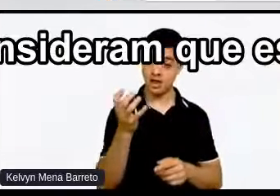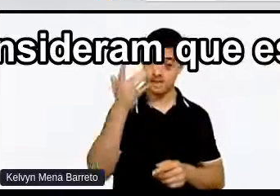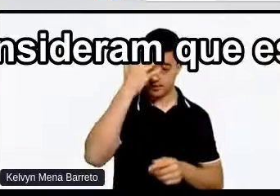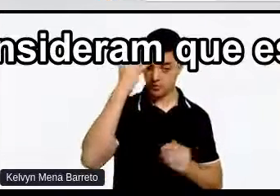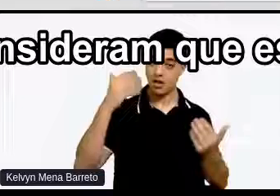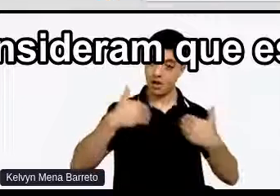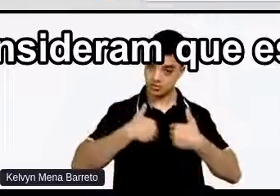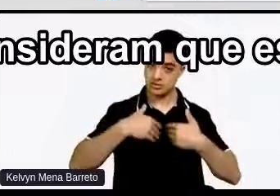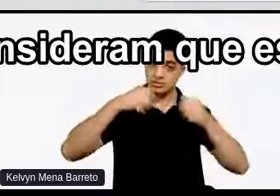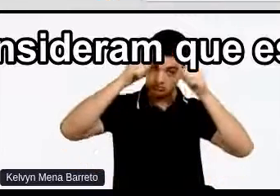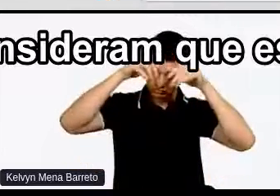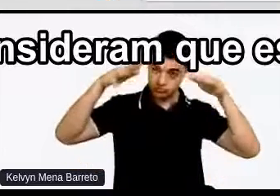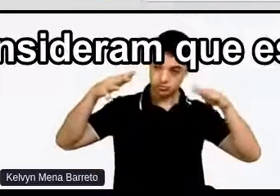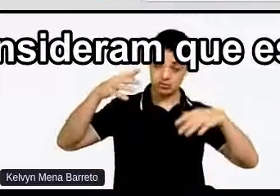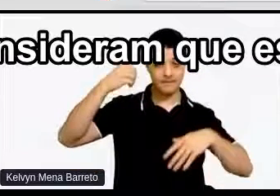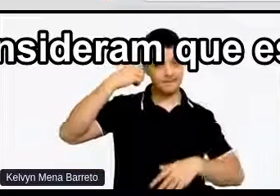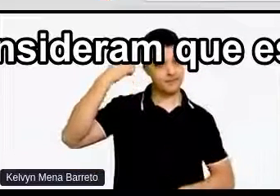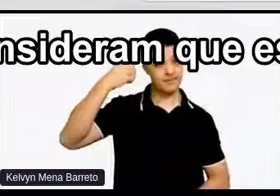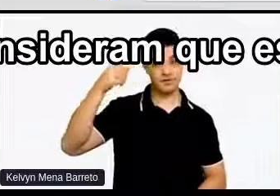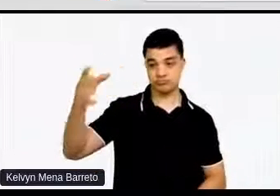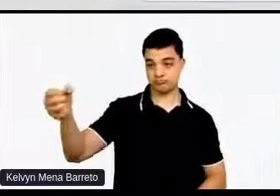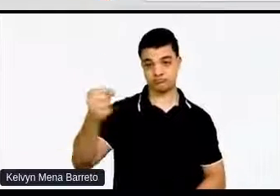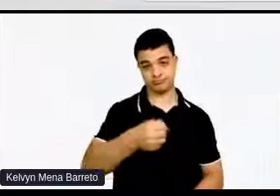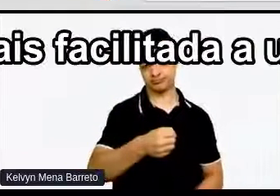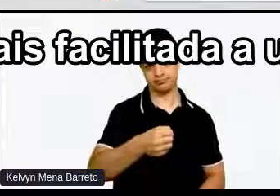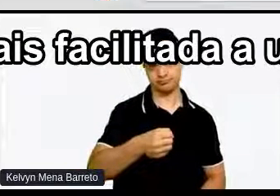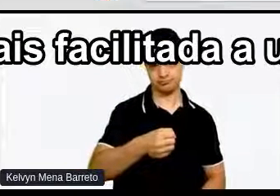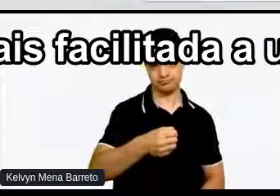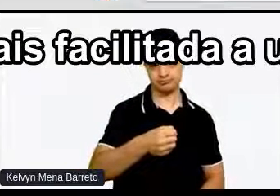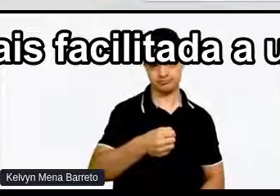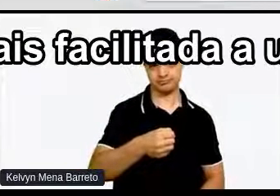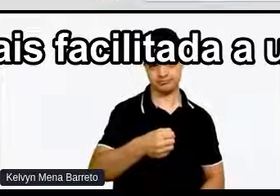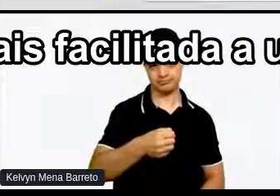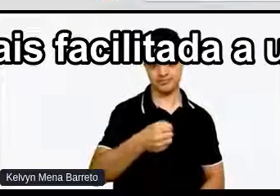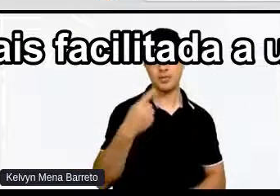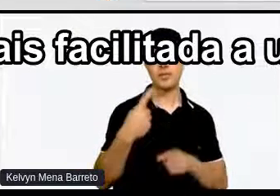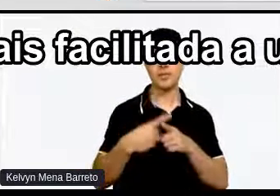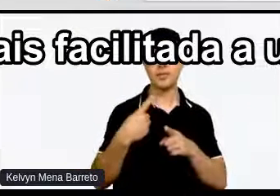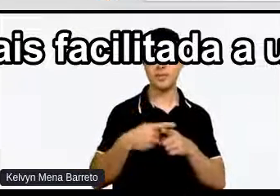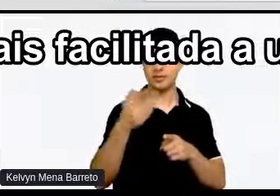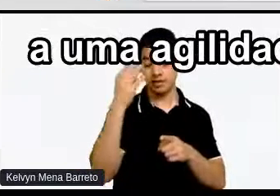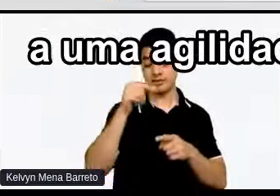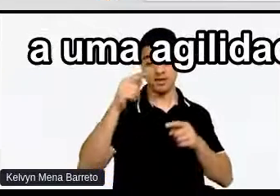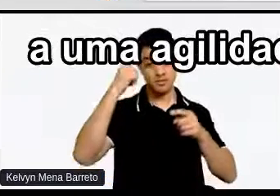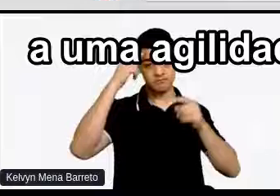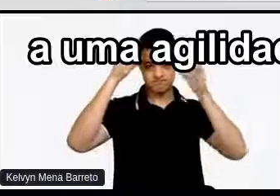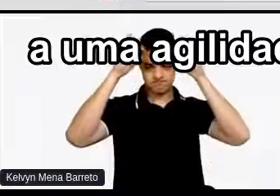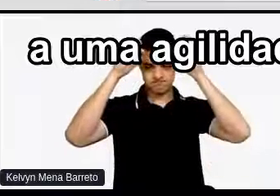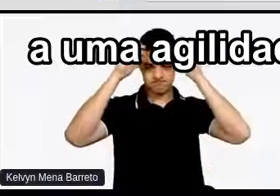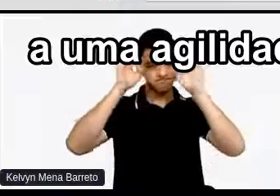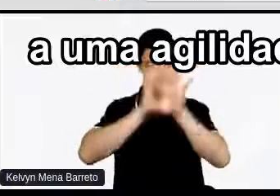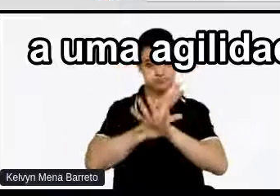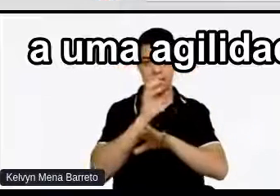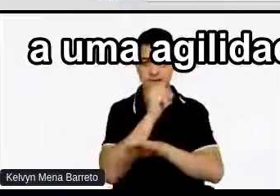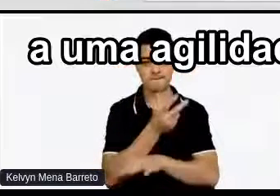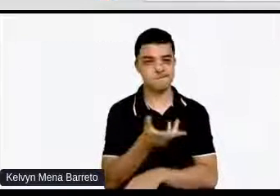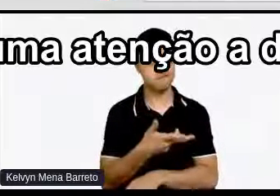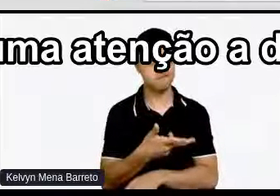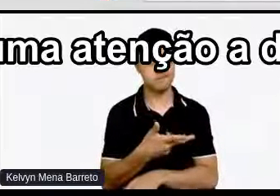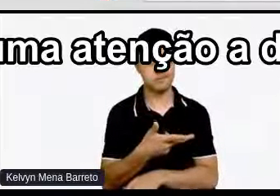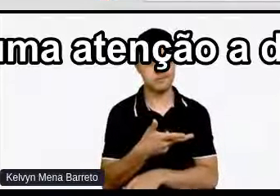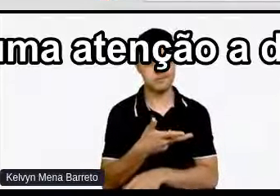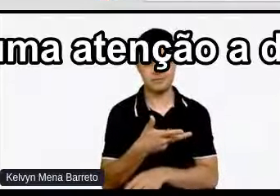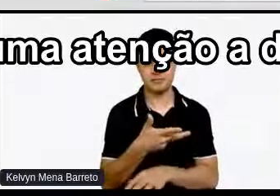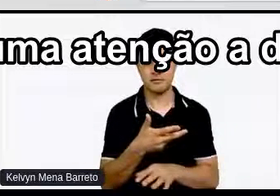Porque elas Consideram Que essas pessoas Têm uma tendência Mais facilitada A um raciocínio Lógico A uma agilidade De raciocínio